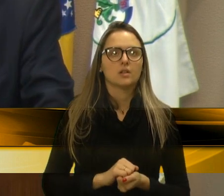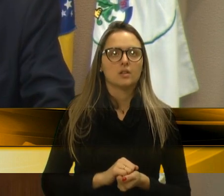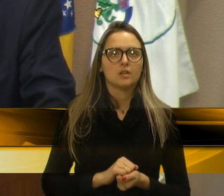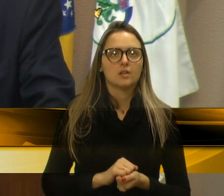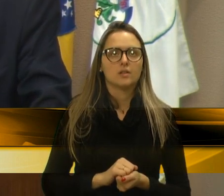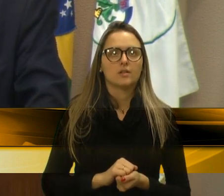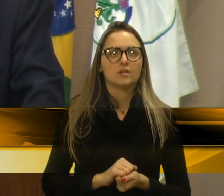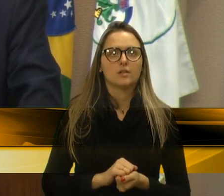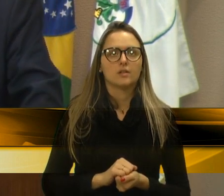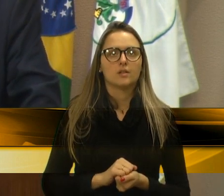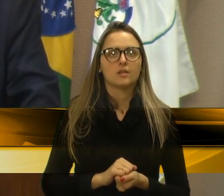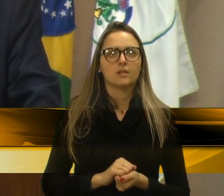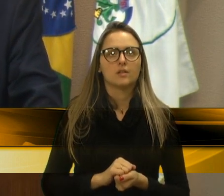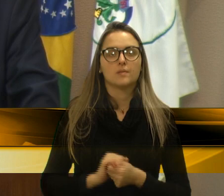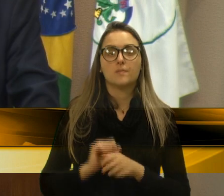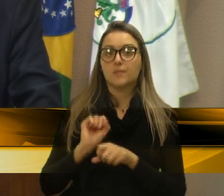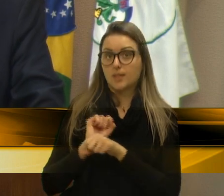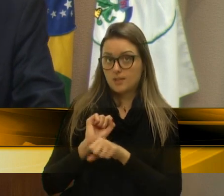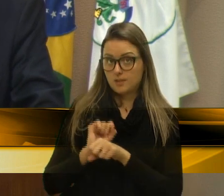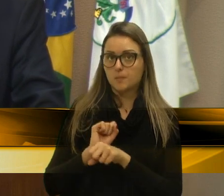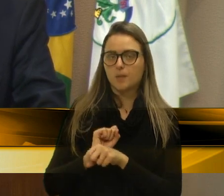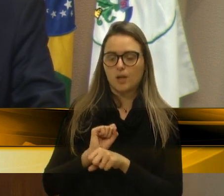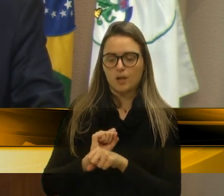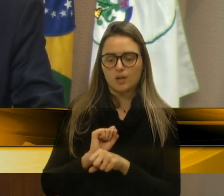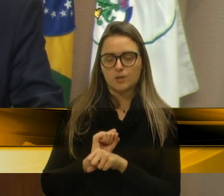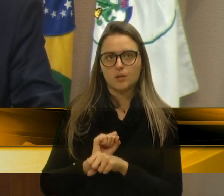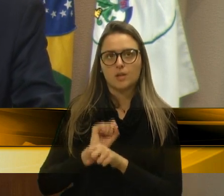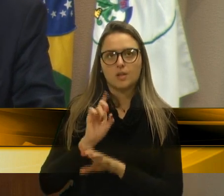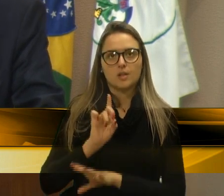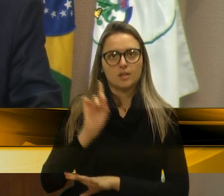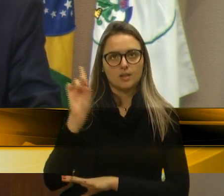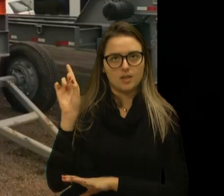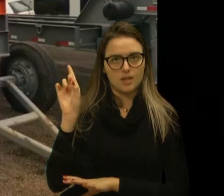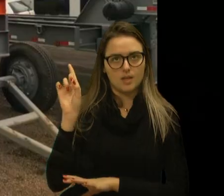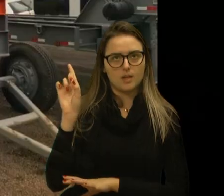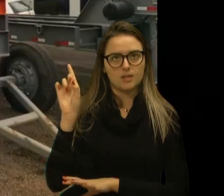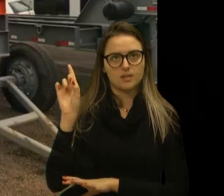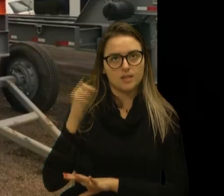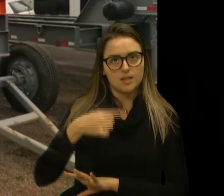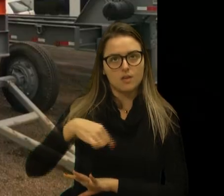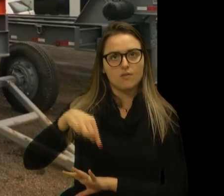esperamos, senhoras e colegas, vereadores, que esse, pelo menos, esse móvel aqui,